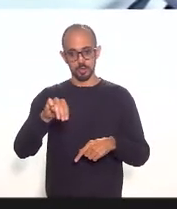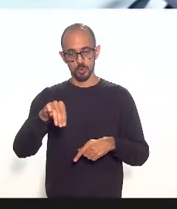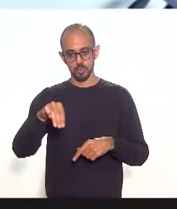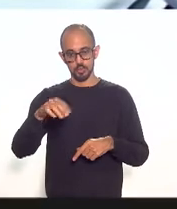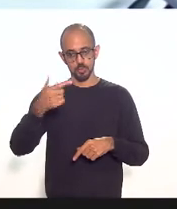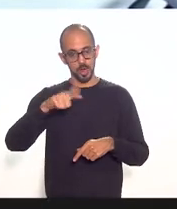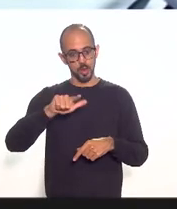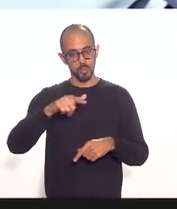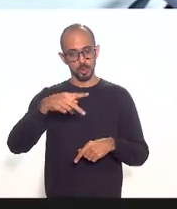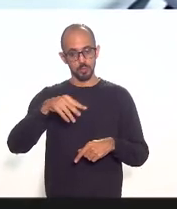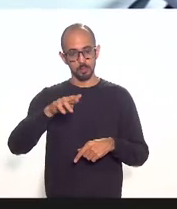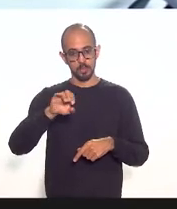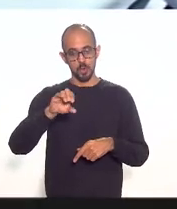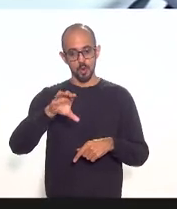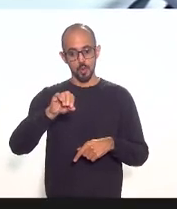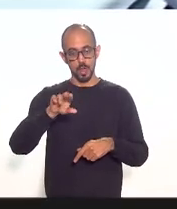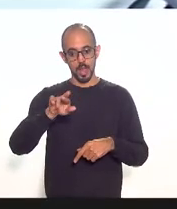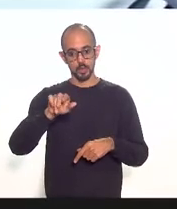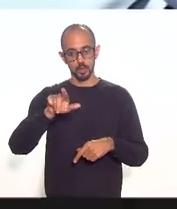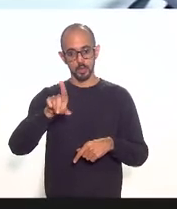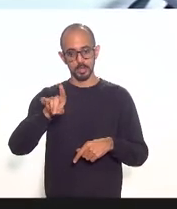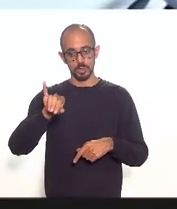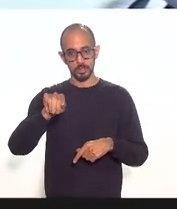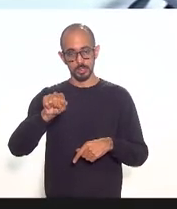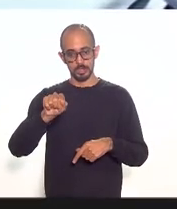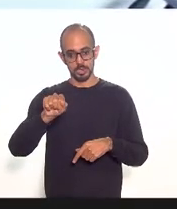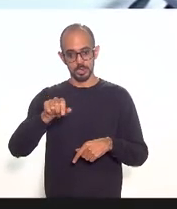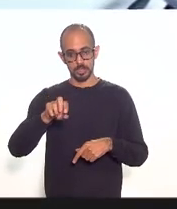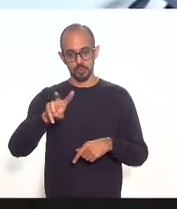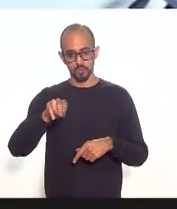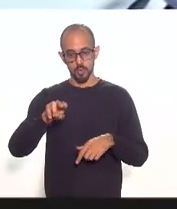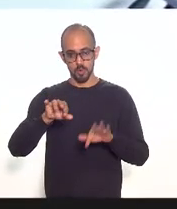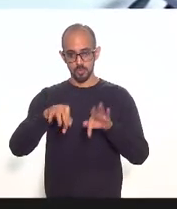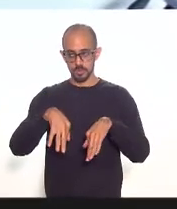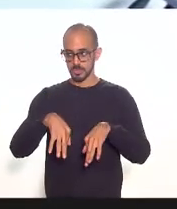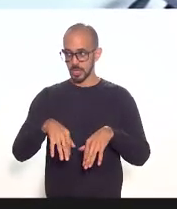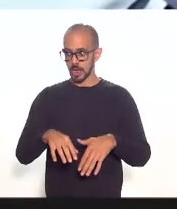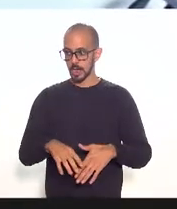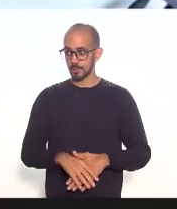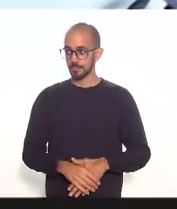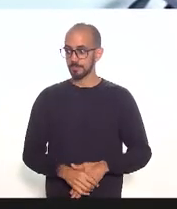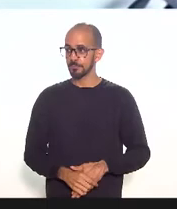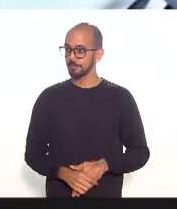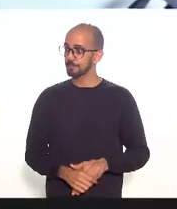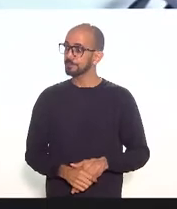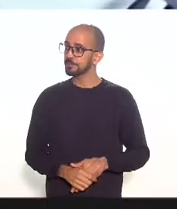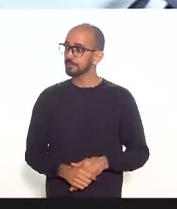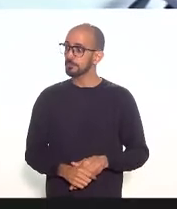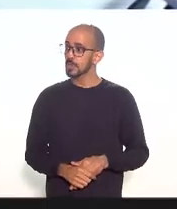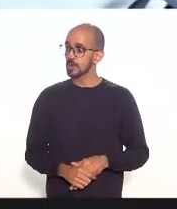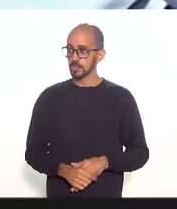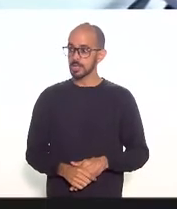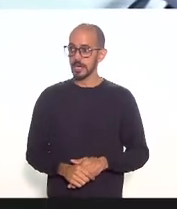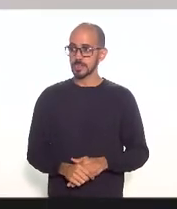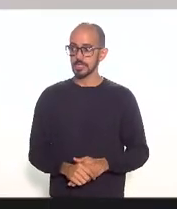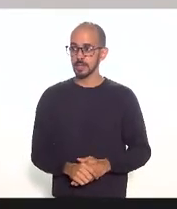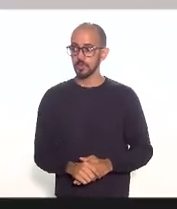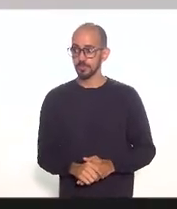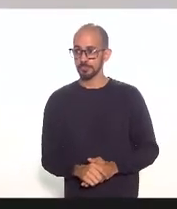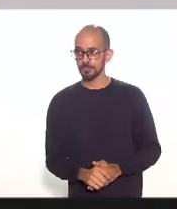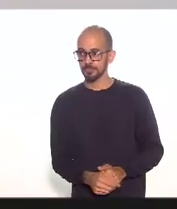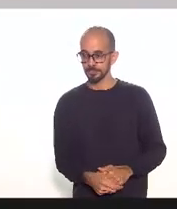procuradoria e vou encerrar são 11h23 por favor doutora pois não